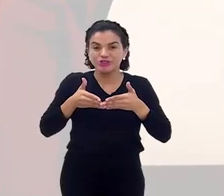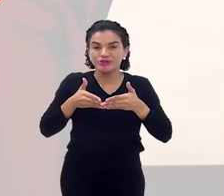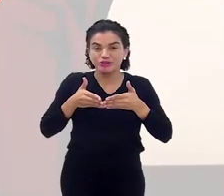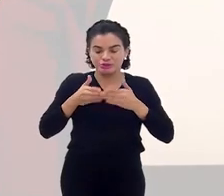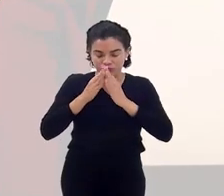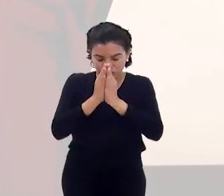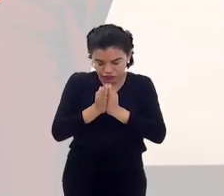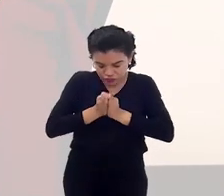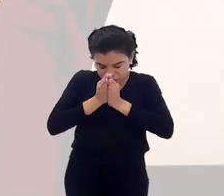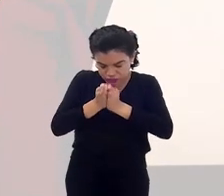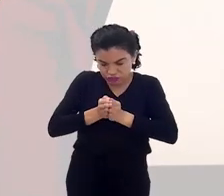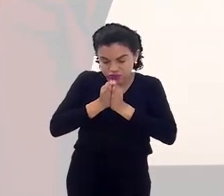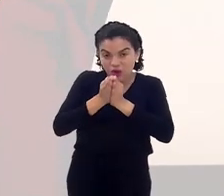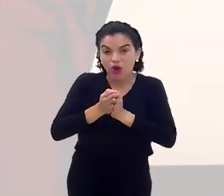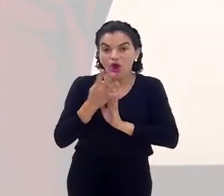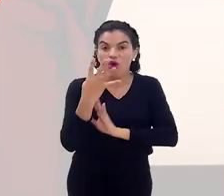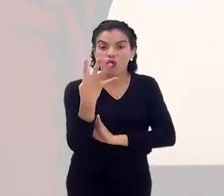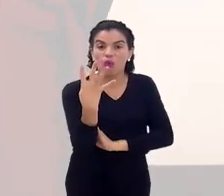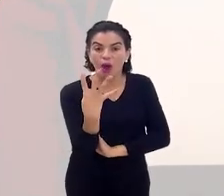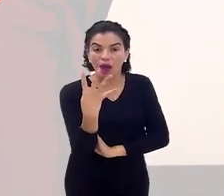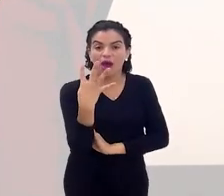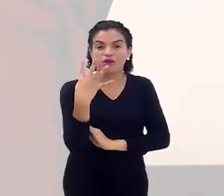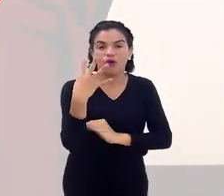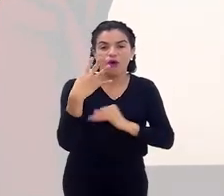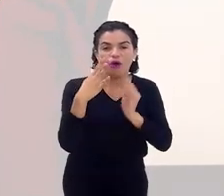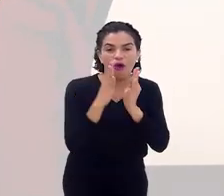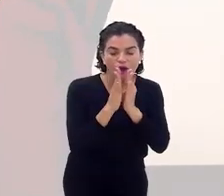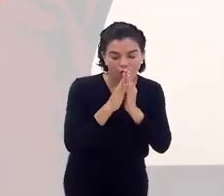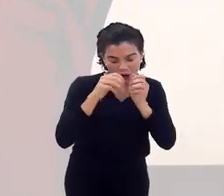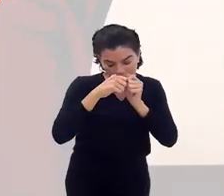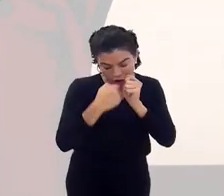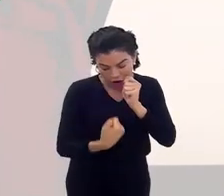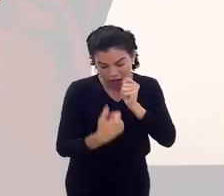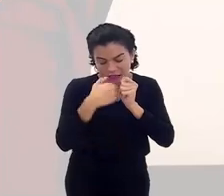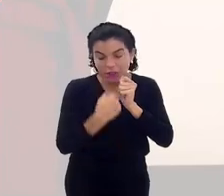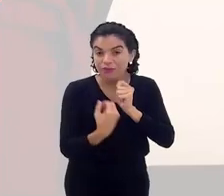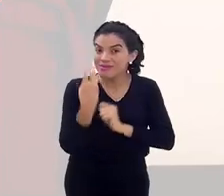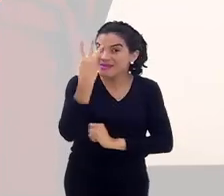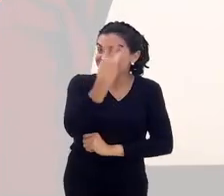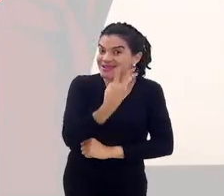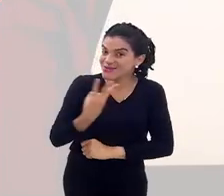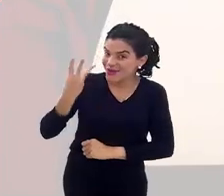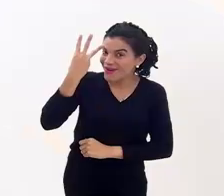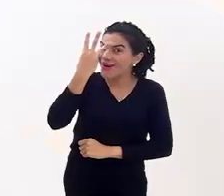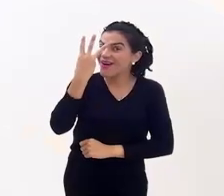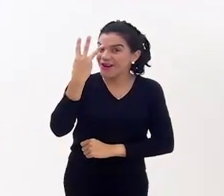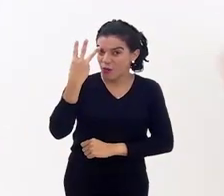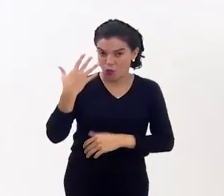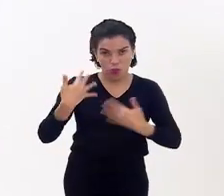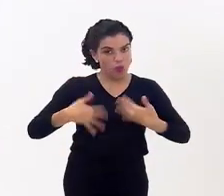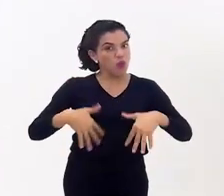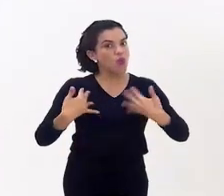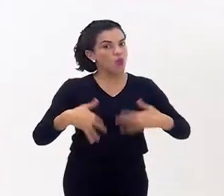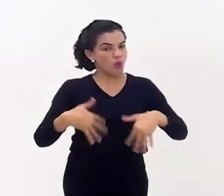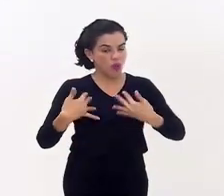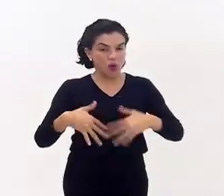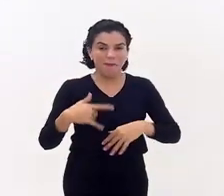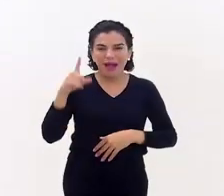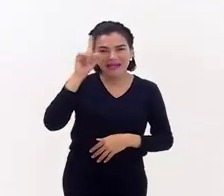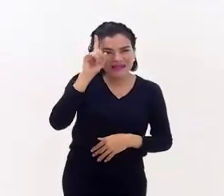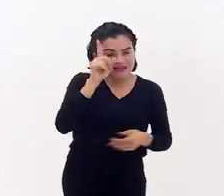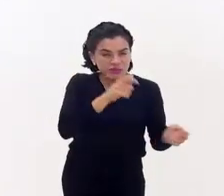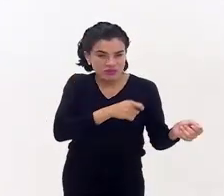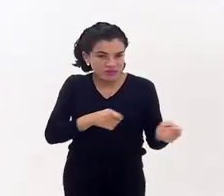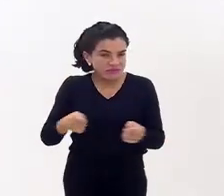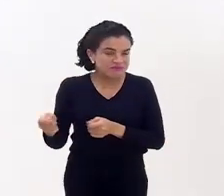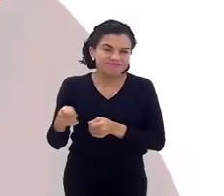Eu cheguei a fazer retiro, que aí a gente faz quatro sessões, cada uma de duas, três horas. Então, assim, aí são dias... É maior, claro.